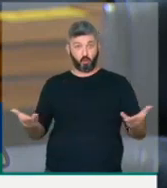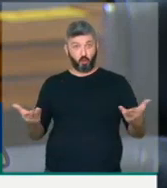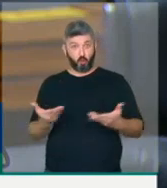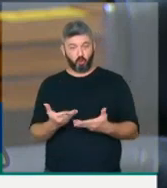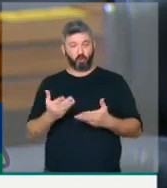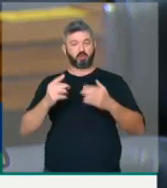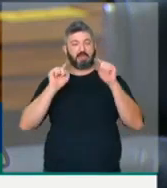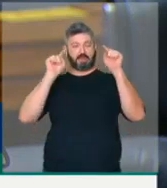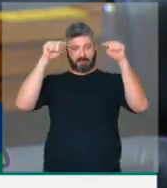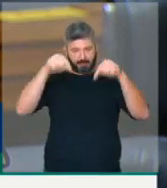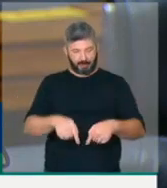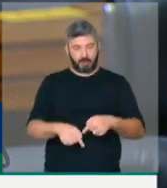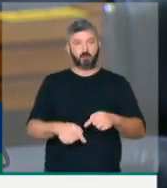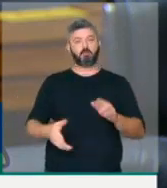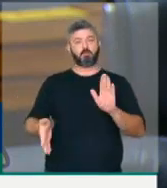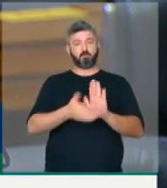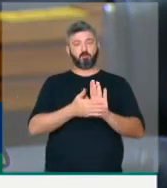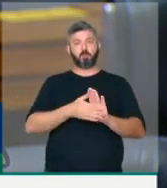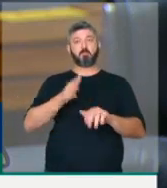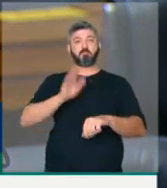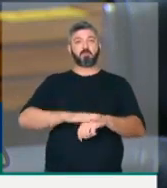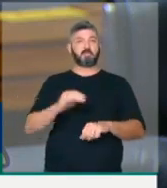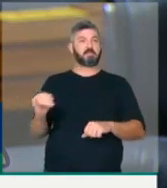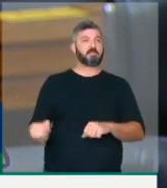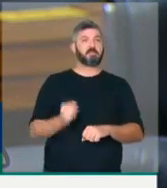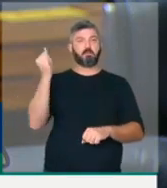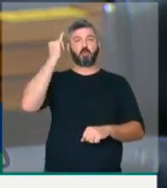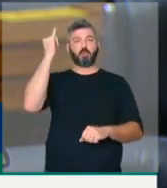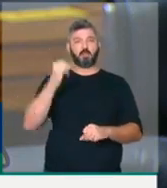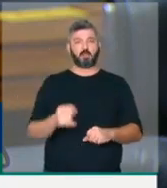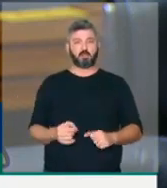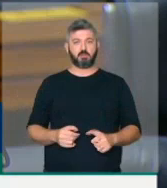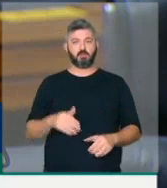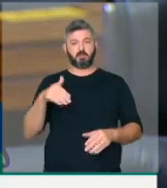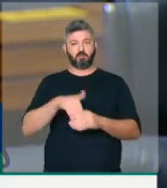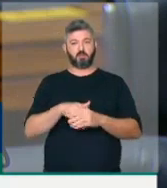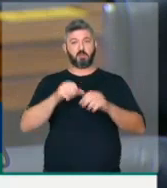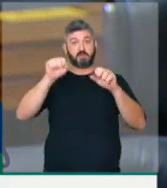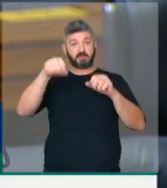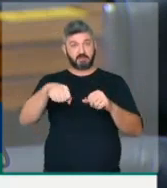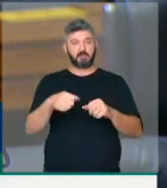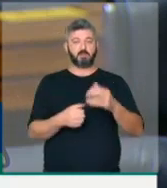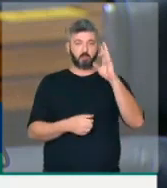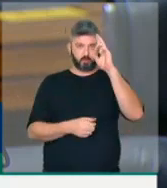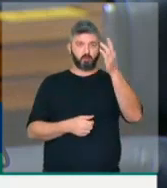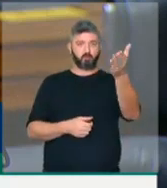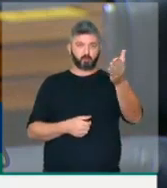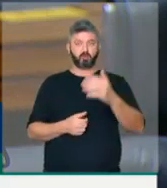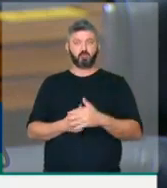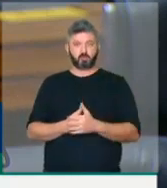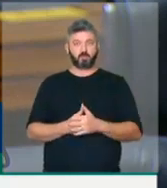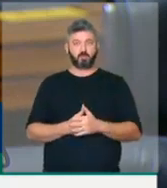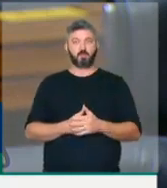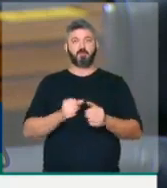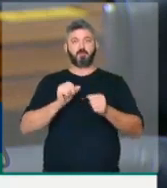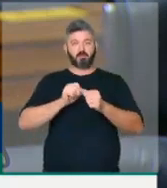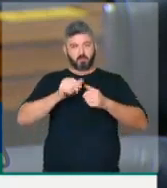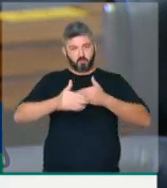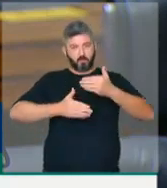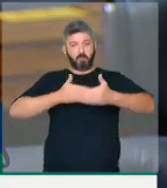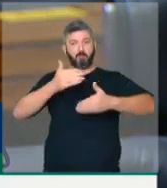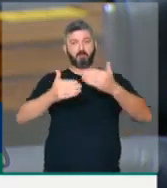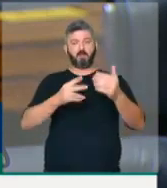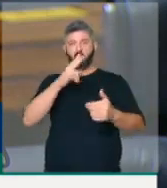Casa está aprovando um dos temas mais importantes dessa legislatura e Vossa Excelência dá um passo